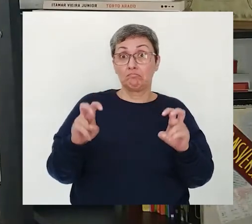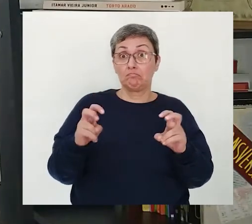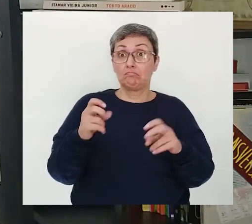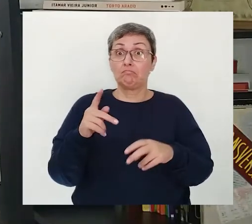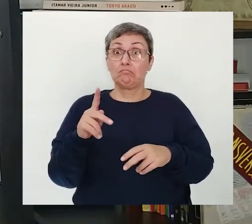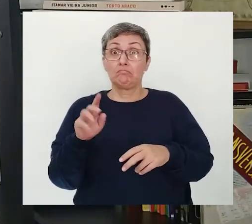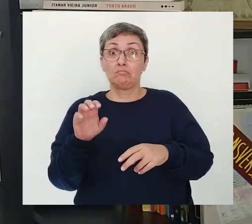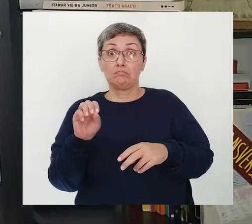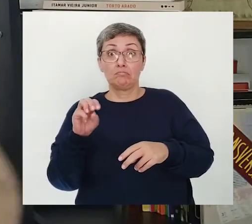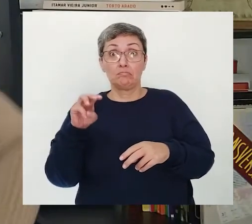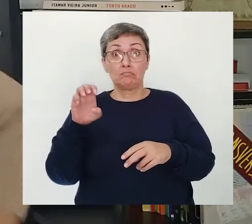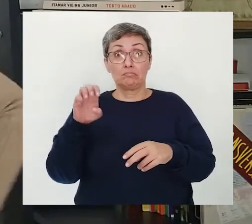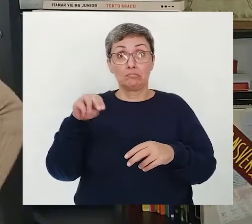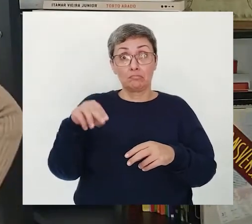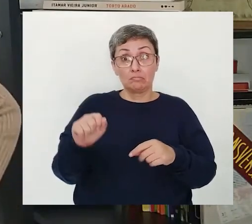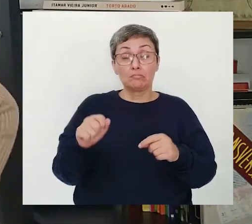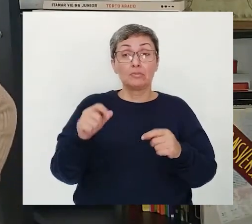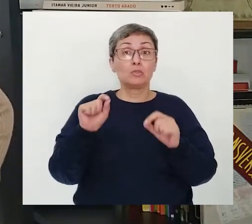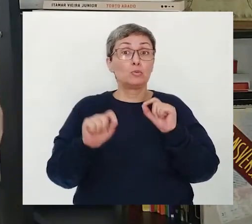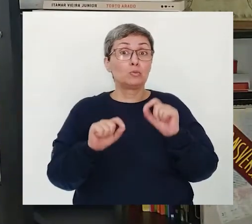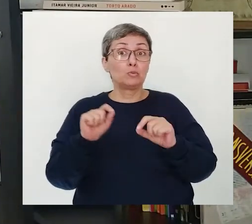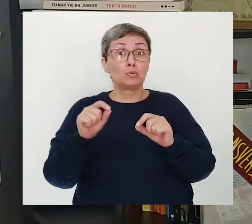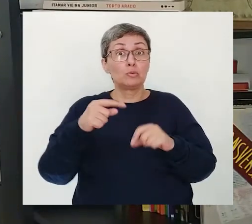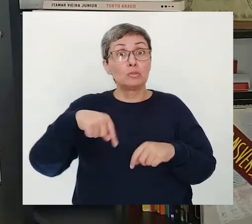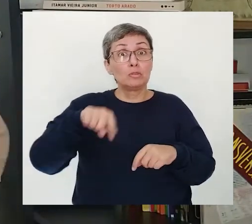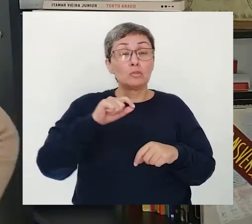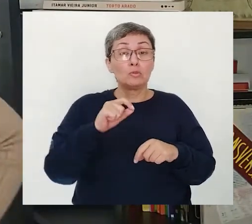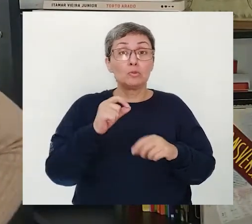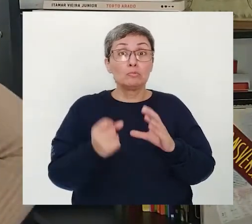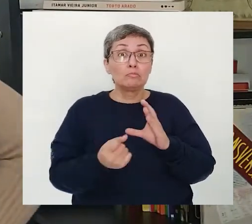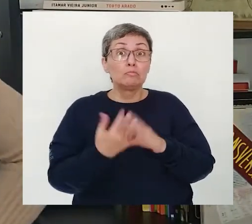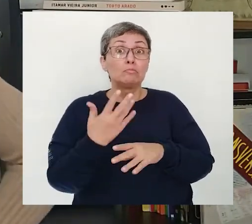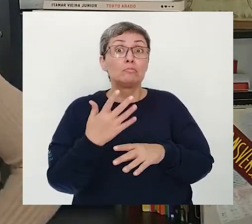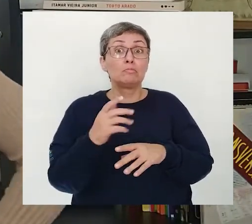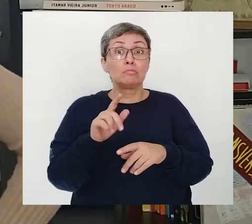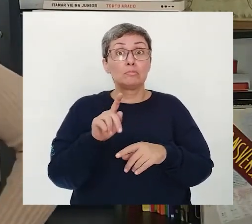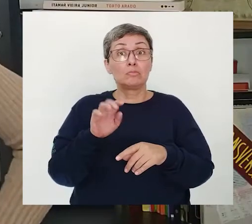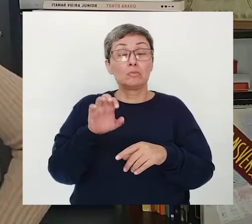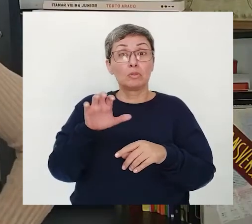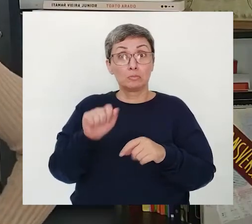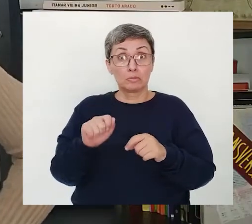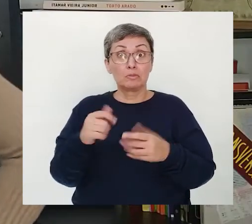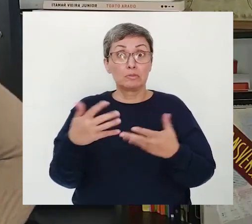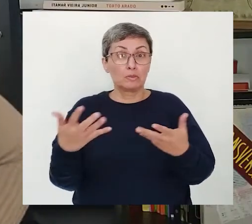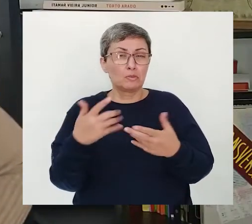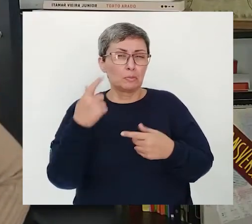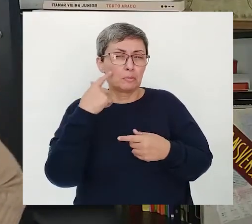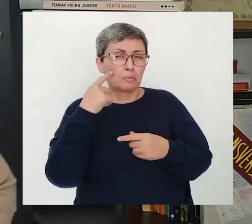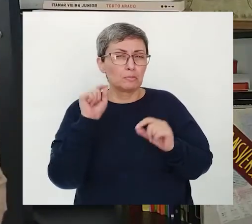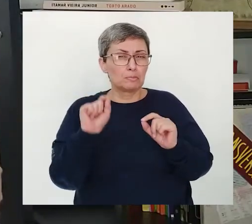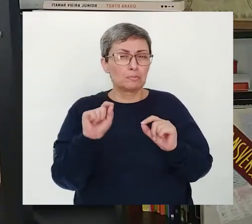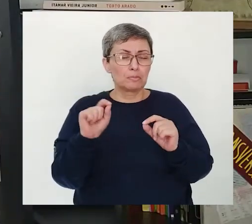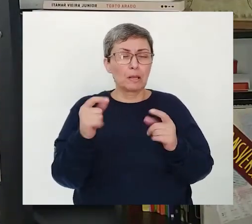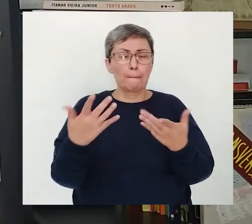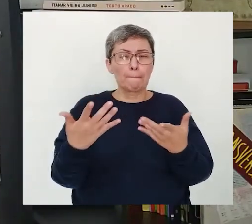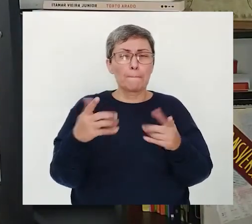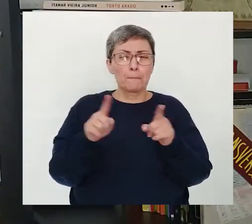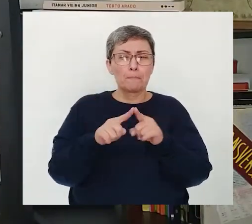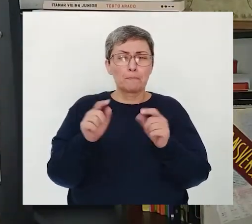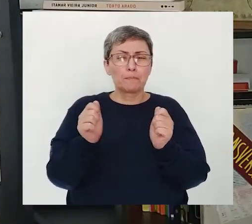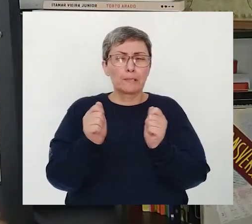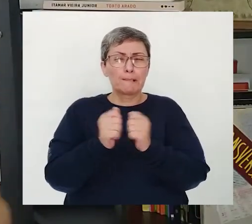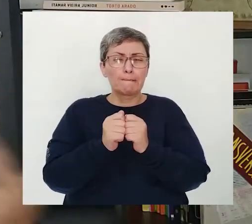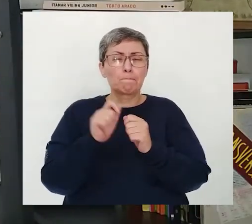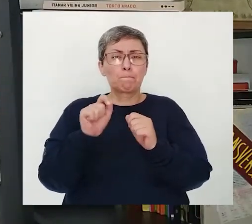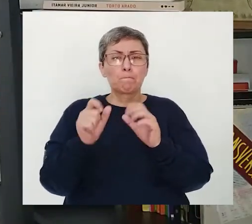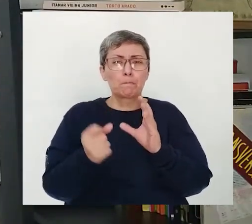poemas Que tal vocês Criarem um poema Vamos pensar nisso? Vamos pensar